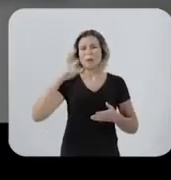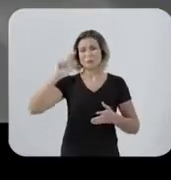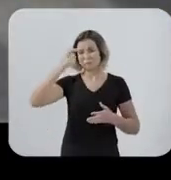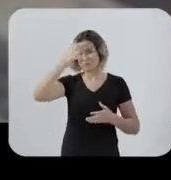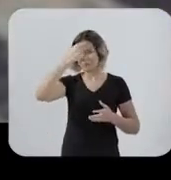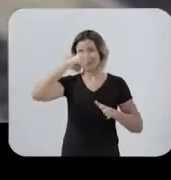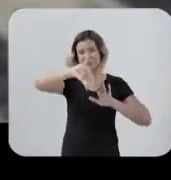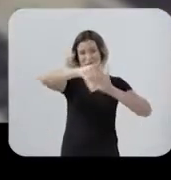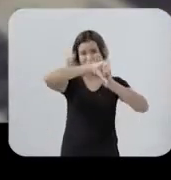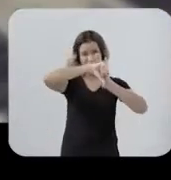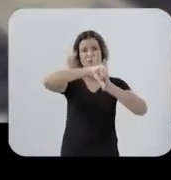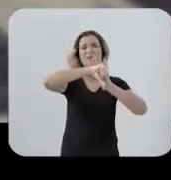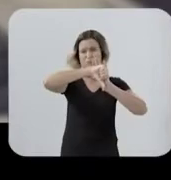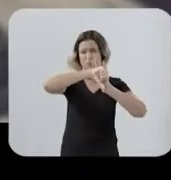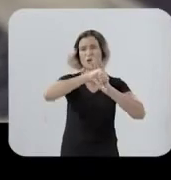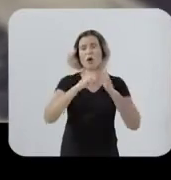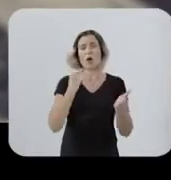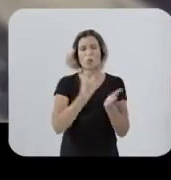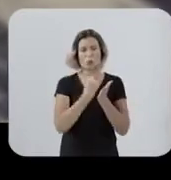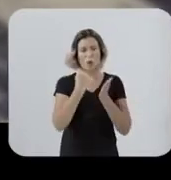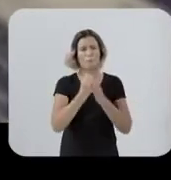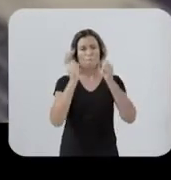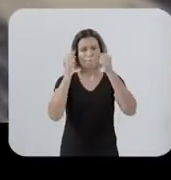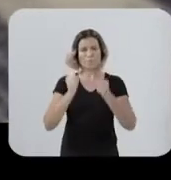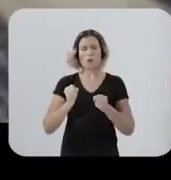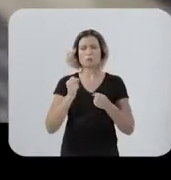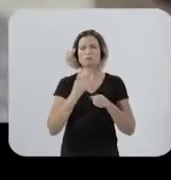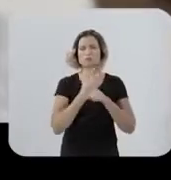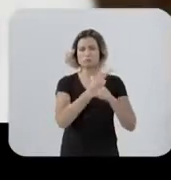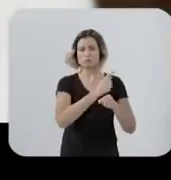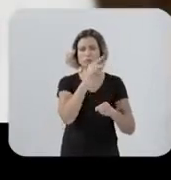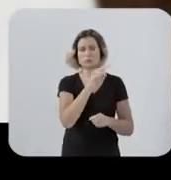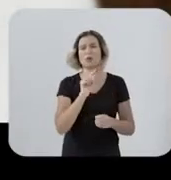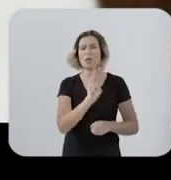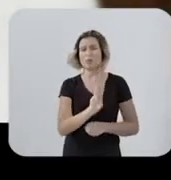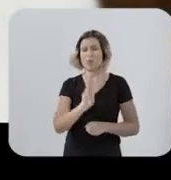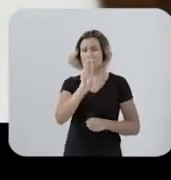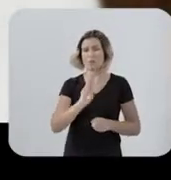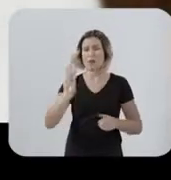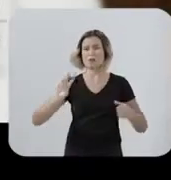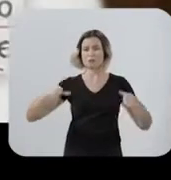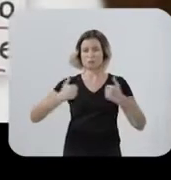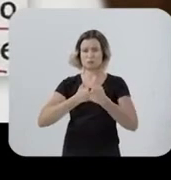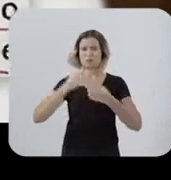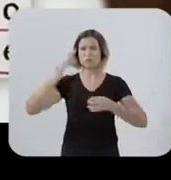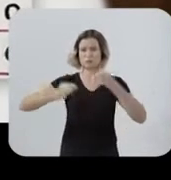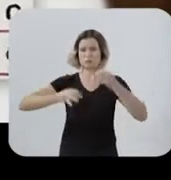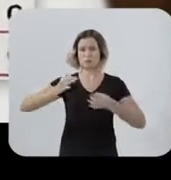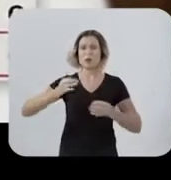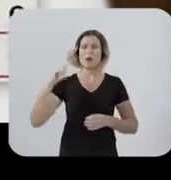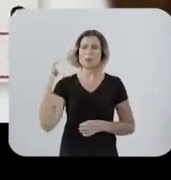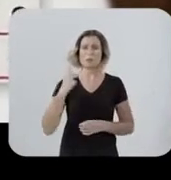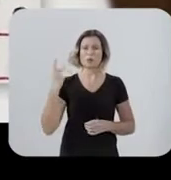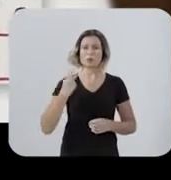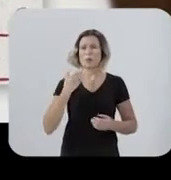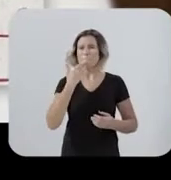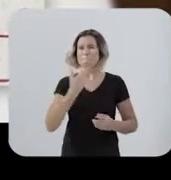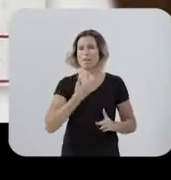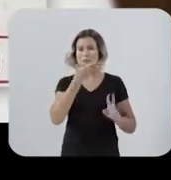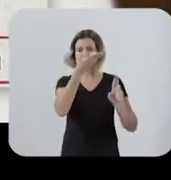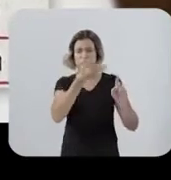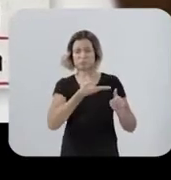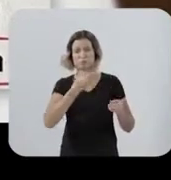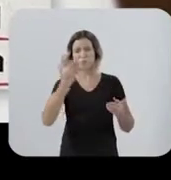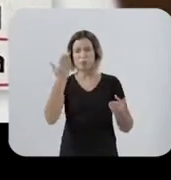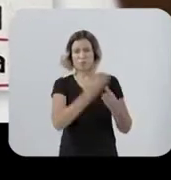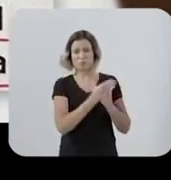ilegalidade O documento pode ser consultado no site do Tribunal de Justiça A promotoria pede a condenação da então vereadora Marília